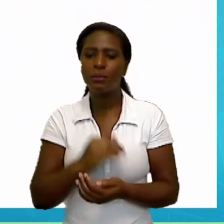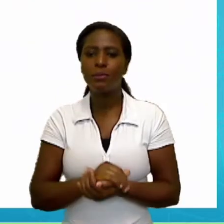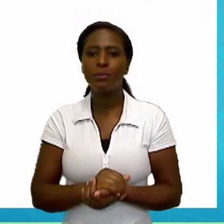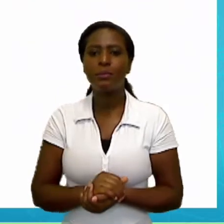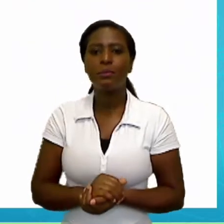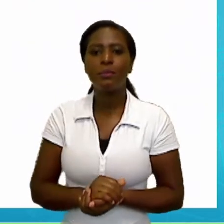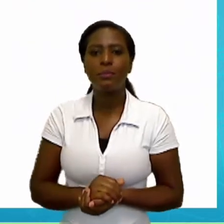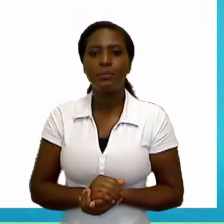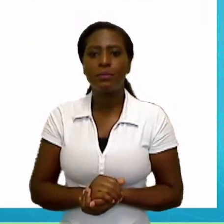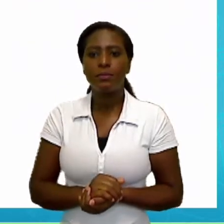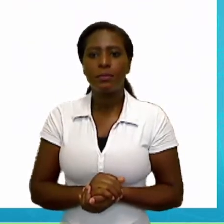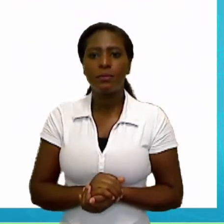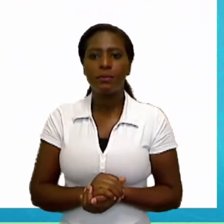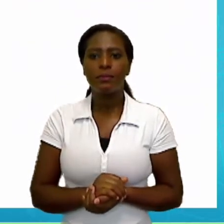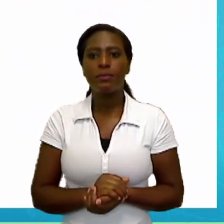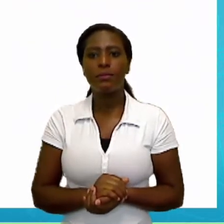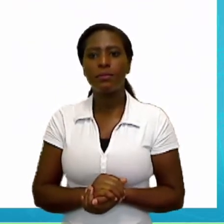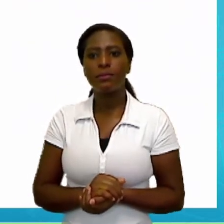Crayon.